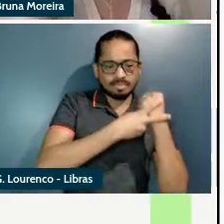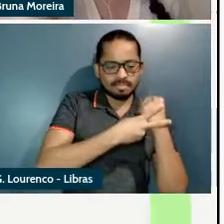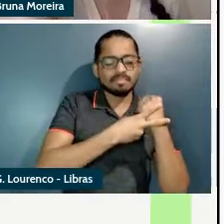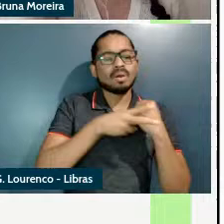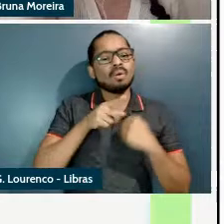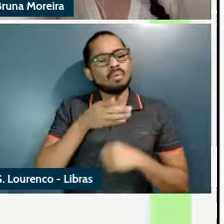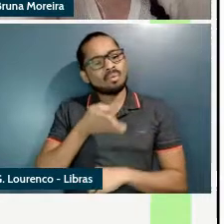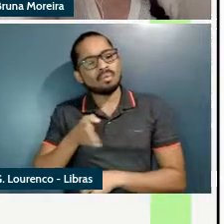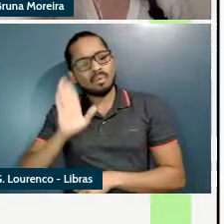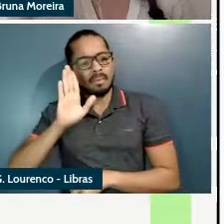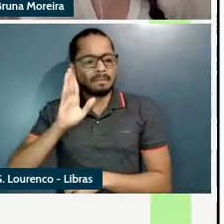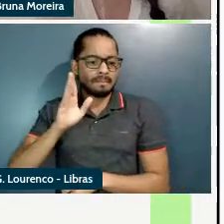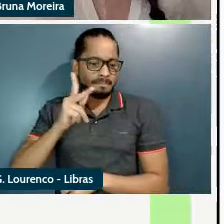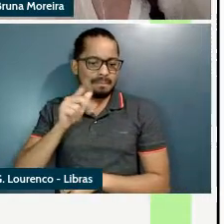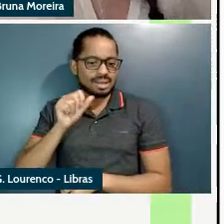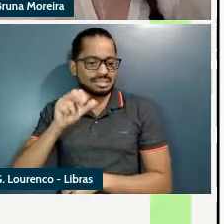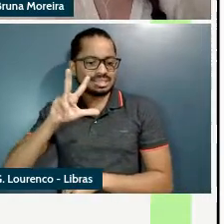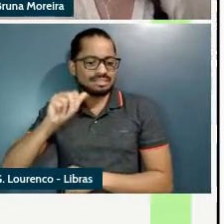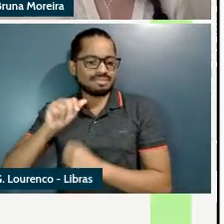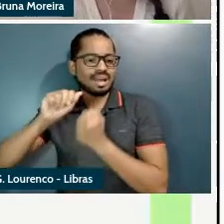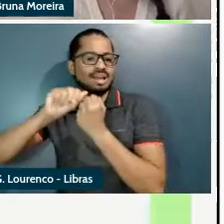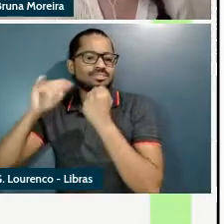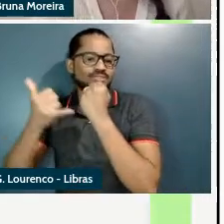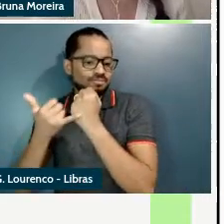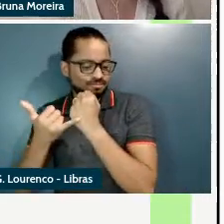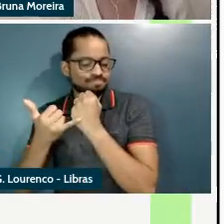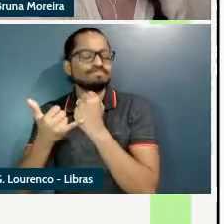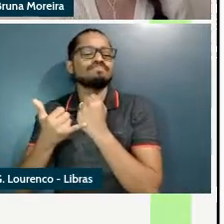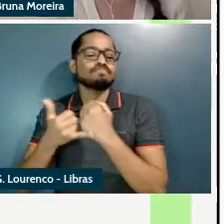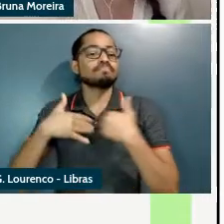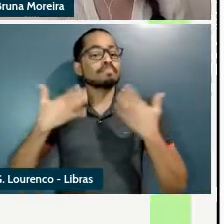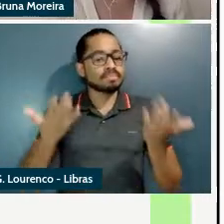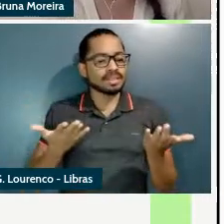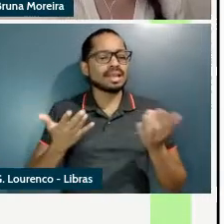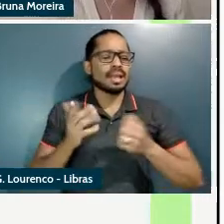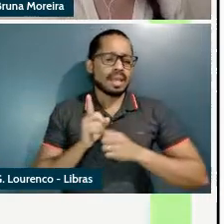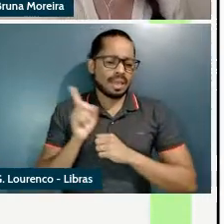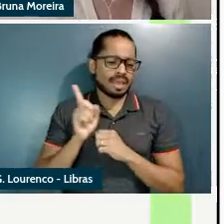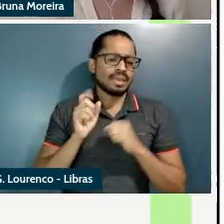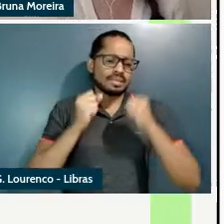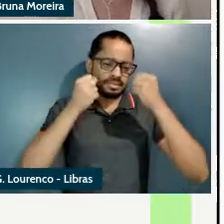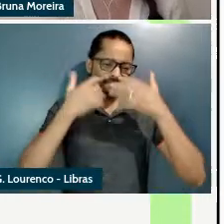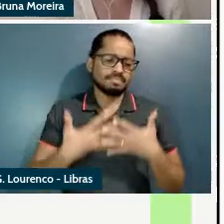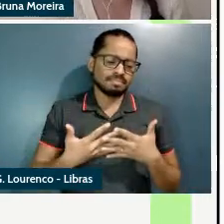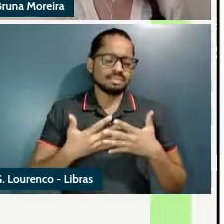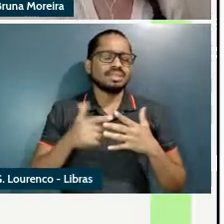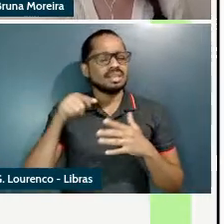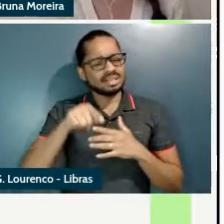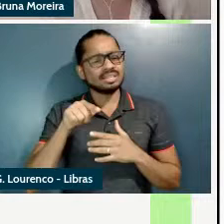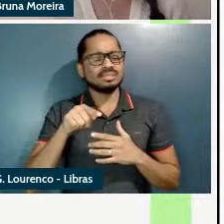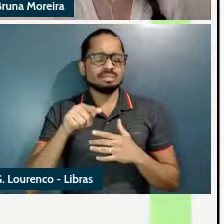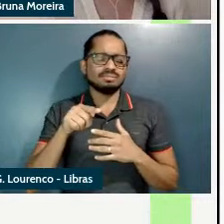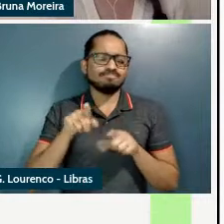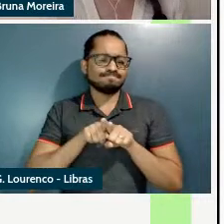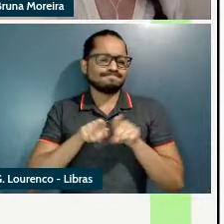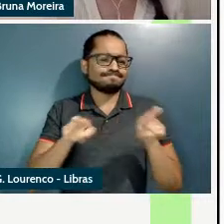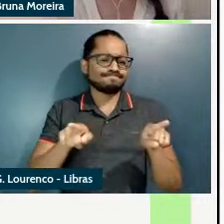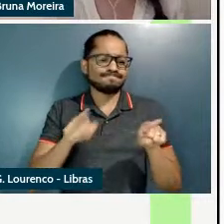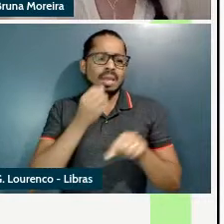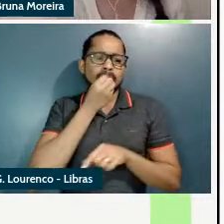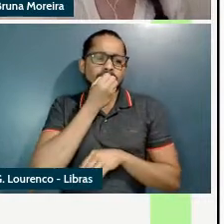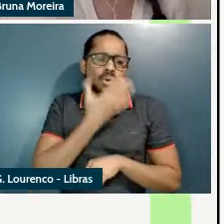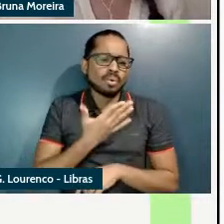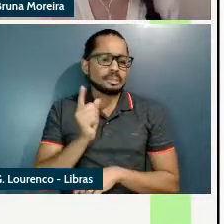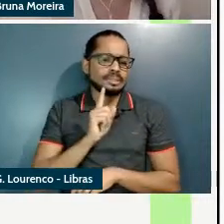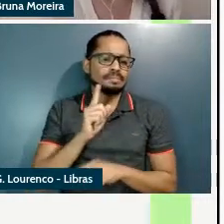o próprio autor considera e reconhece que essa duplicação de trabalho é indesejável mas ele analisa